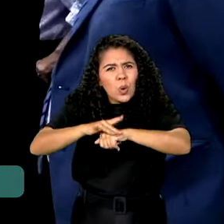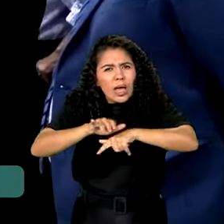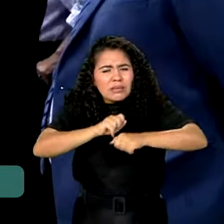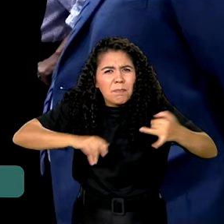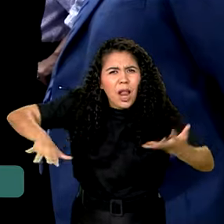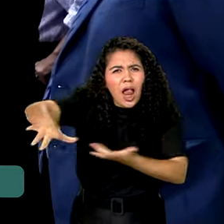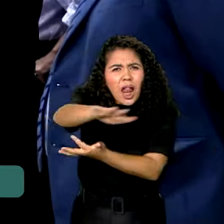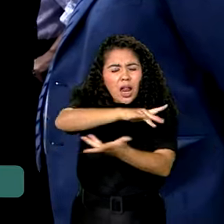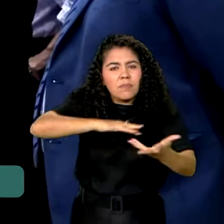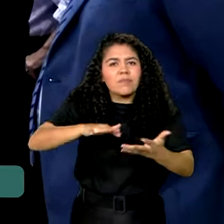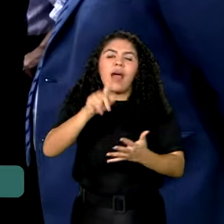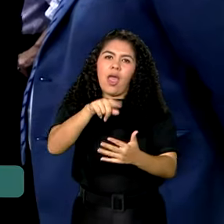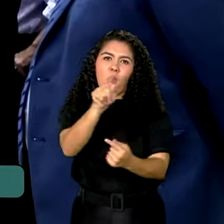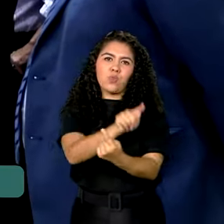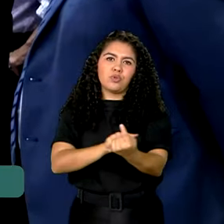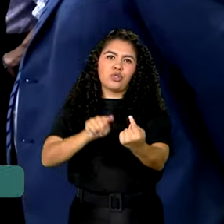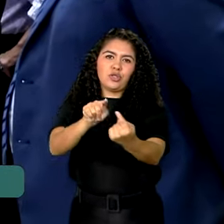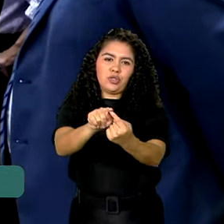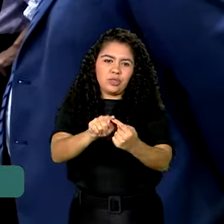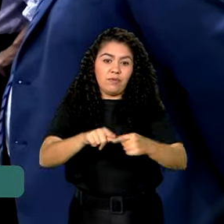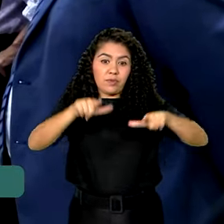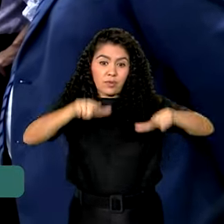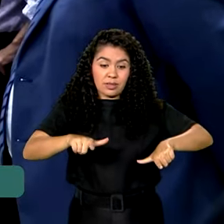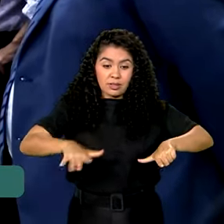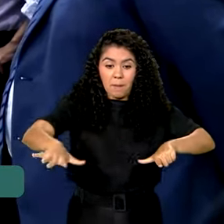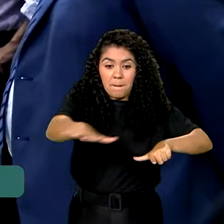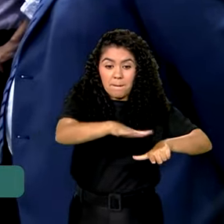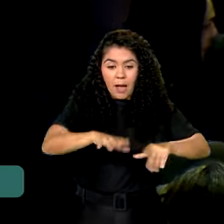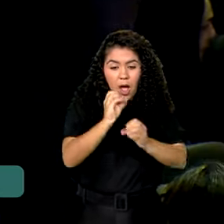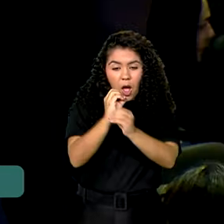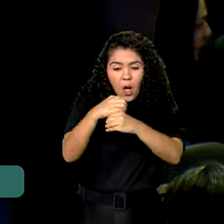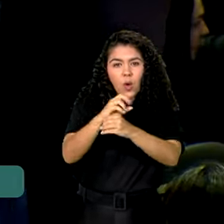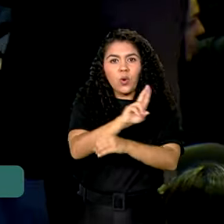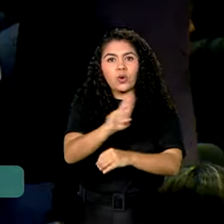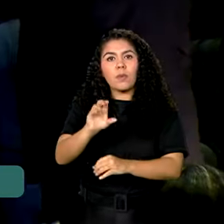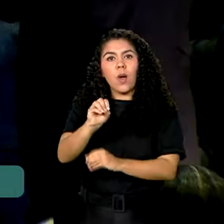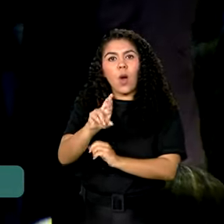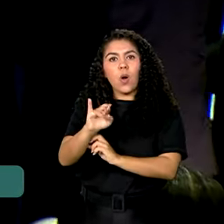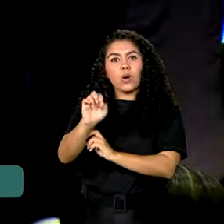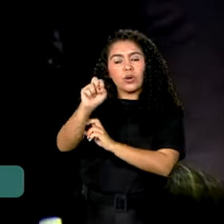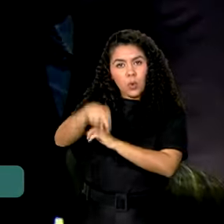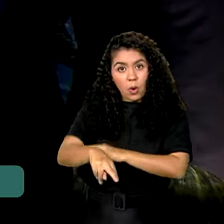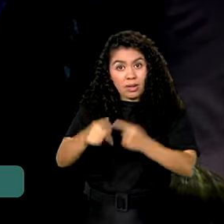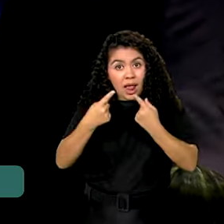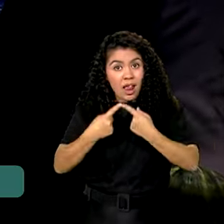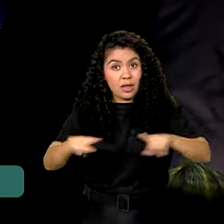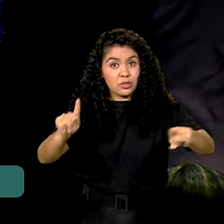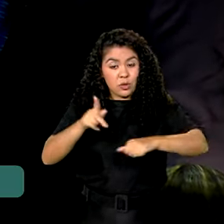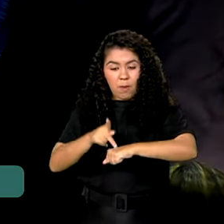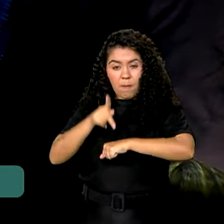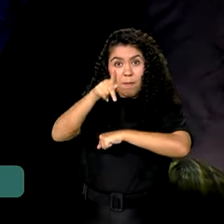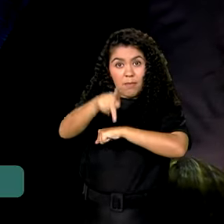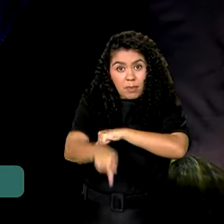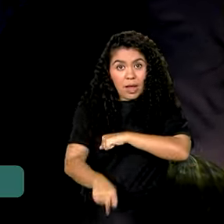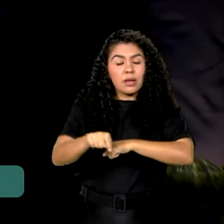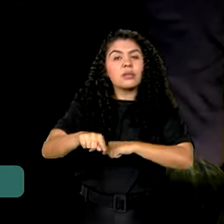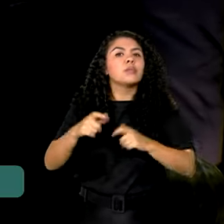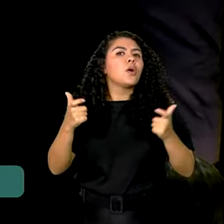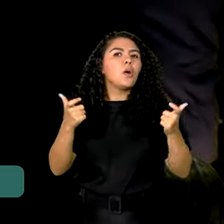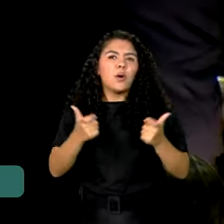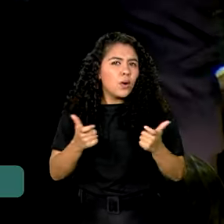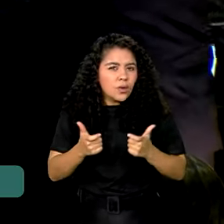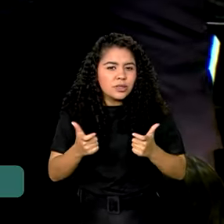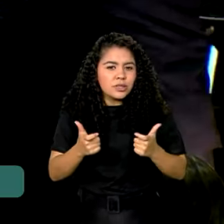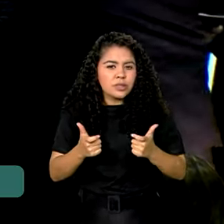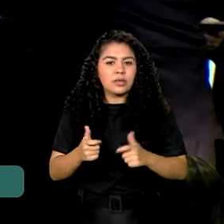Esse é o objetivo do complexo de laboratórios Órion. O lançamento da pedra fundamental aconteceu no